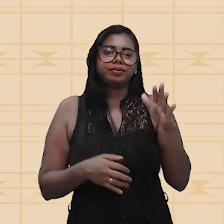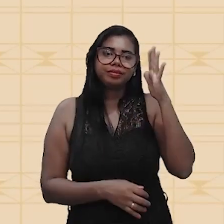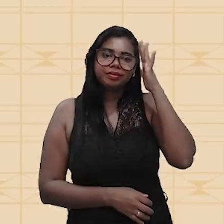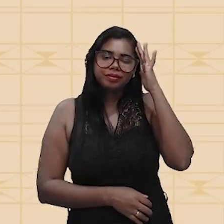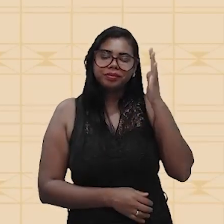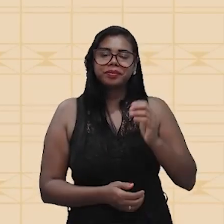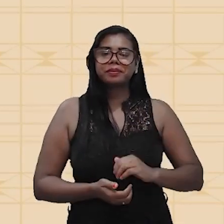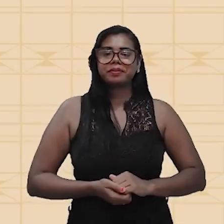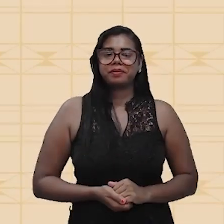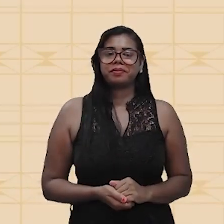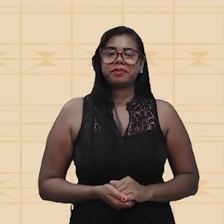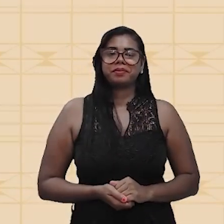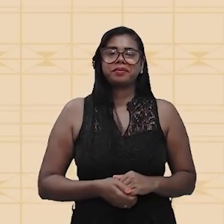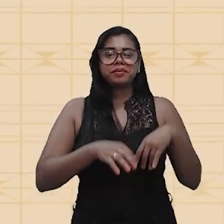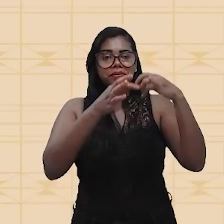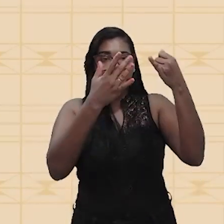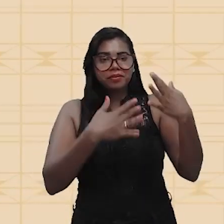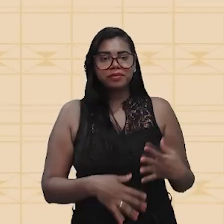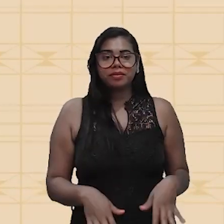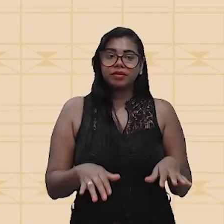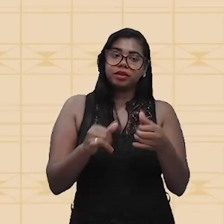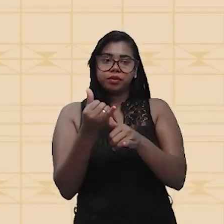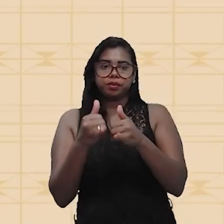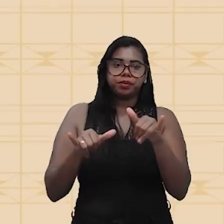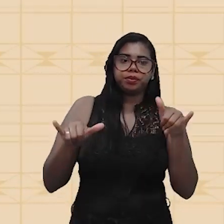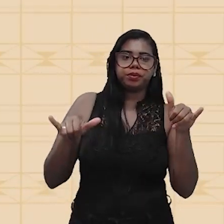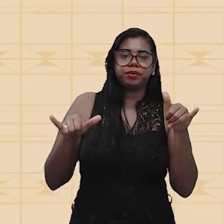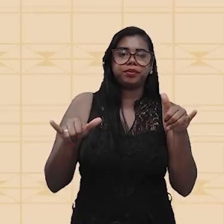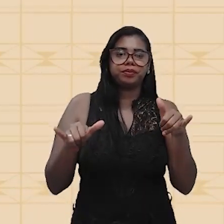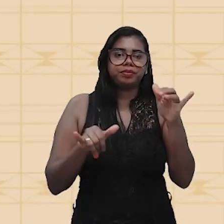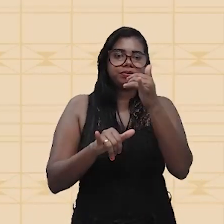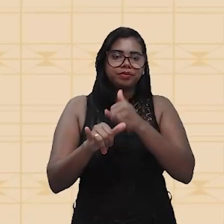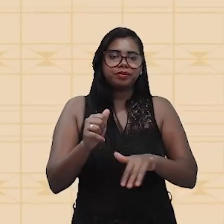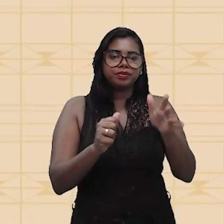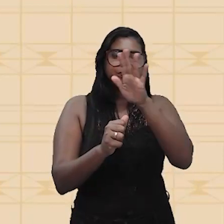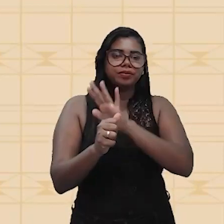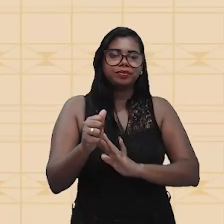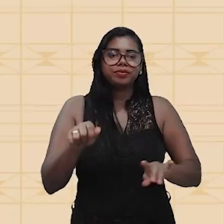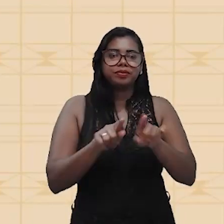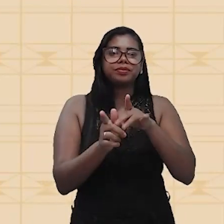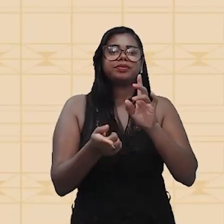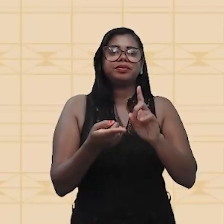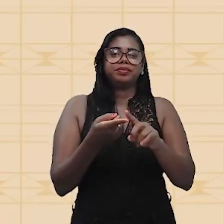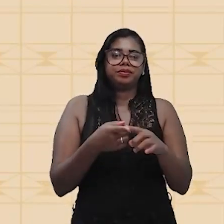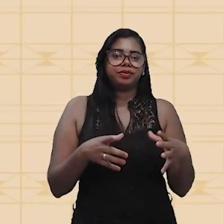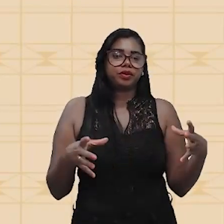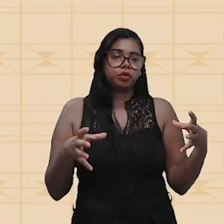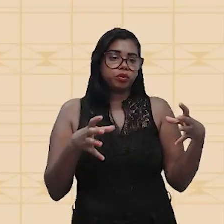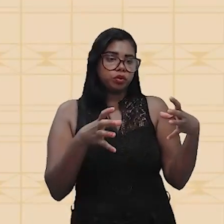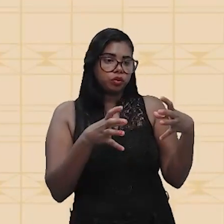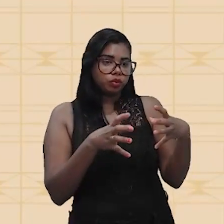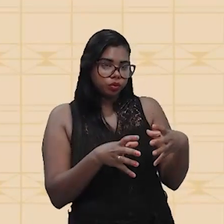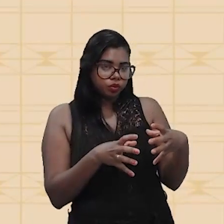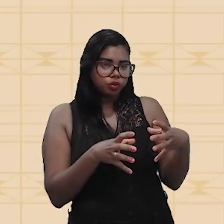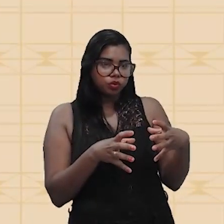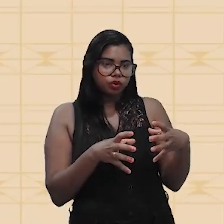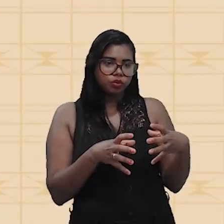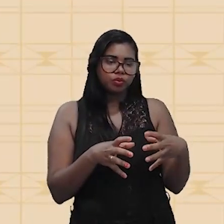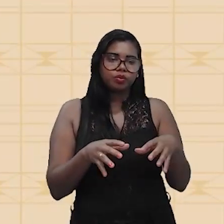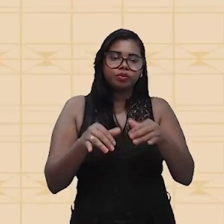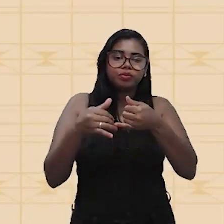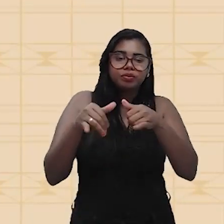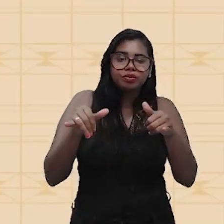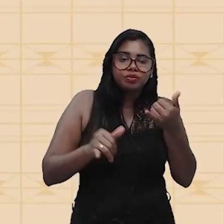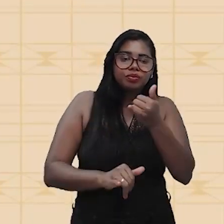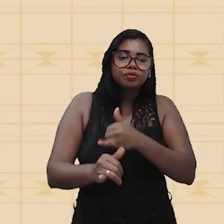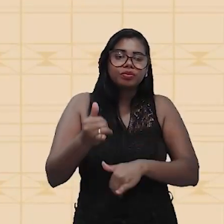fala de circuito elétrico, nós estamos falando de um conjunto de componentes que vão fazer